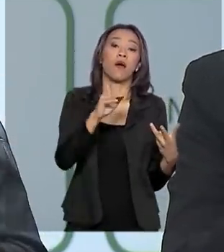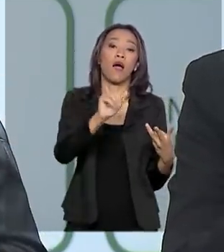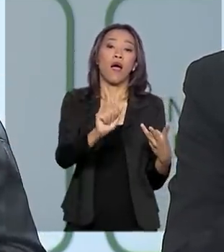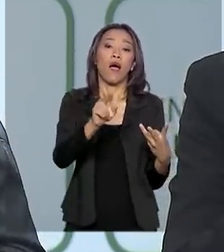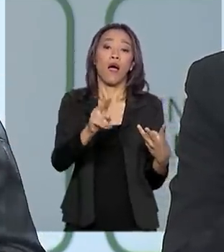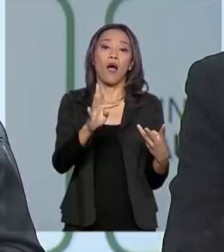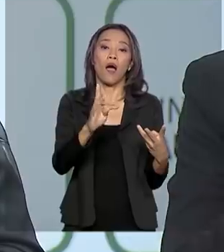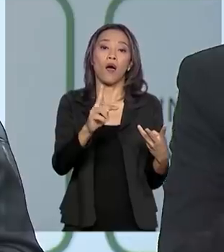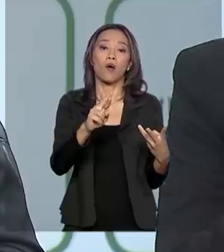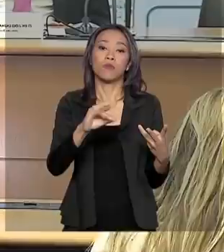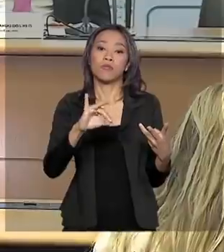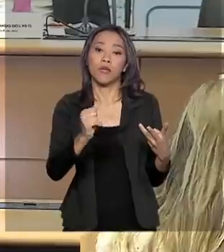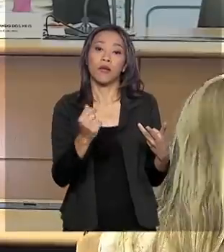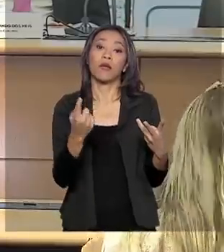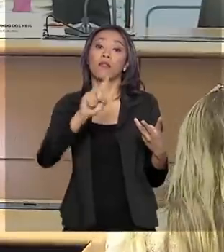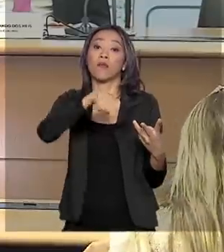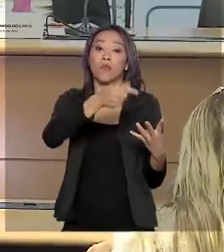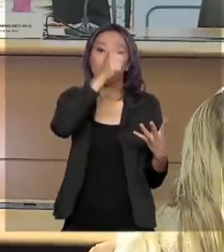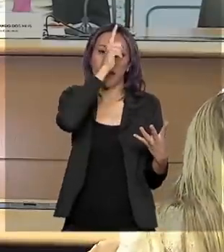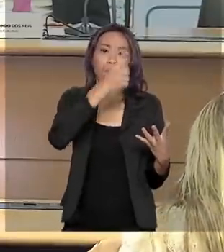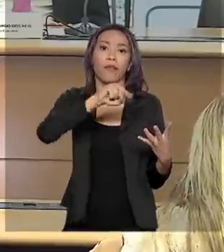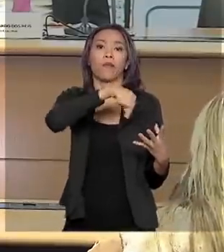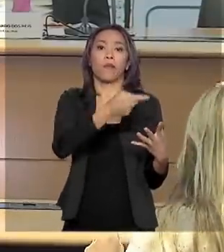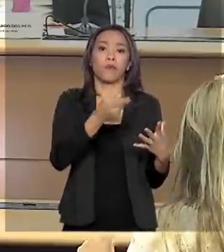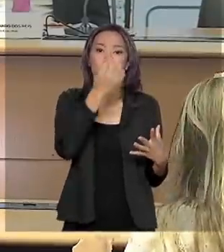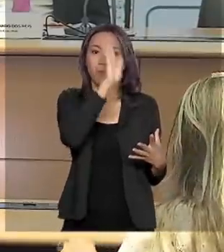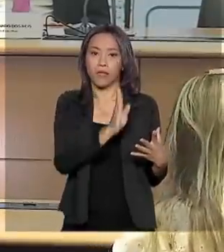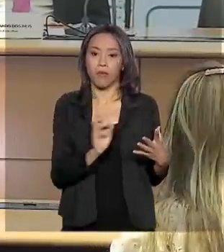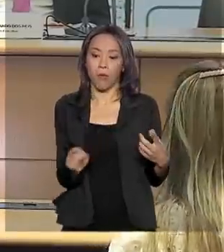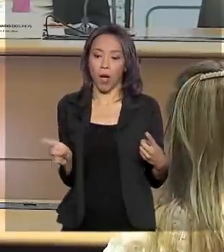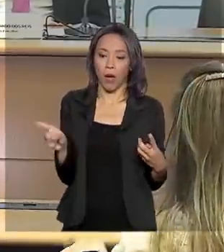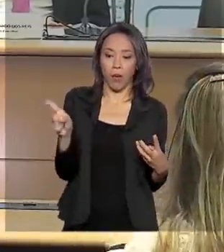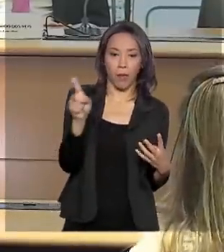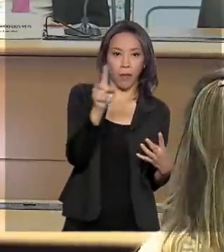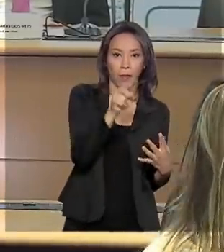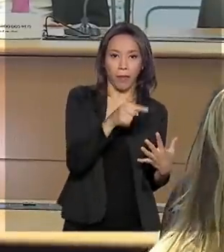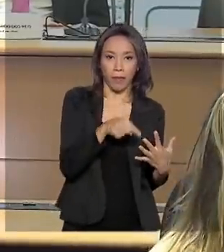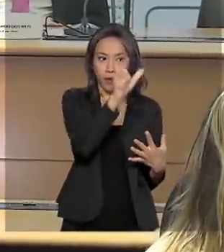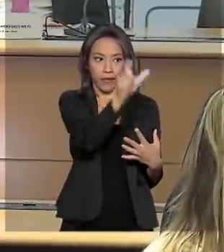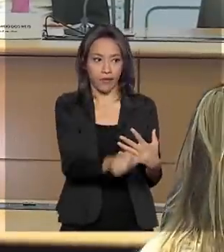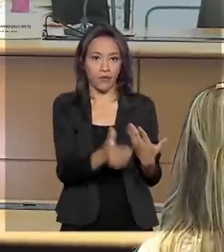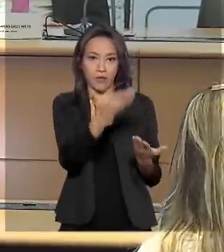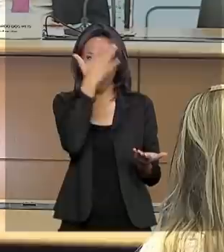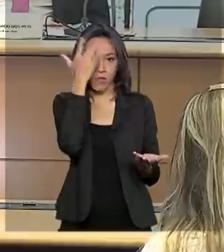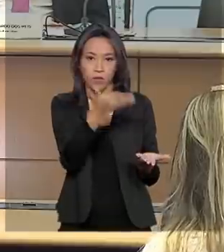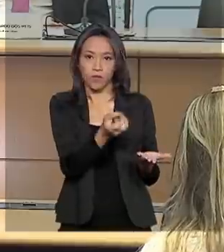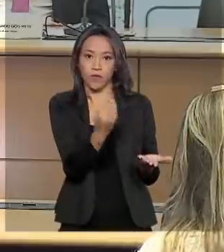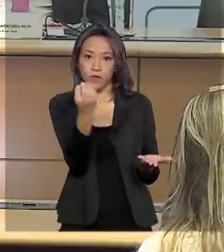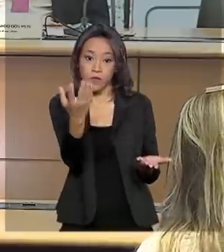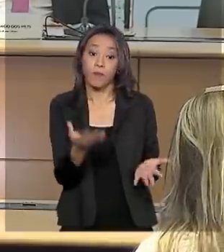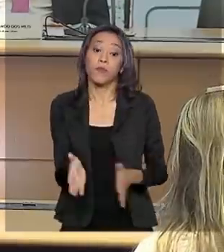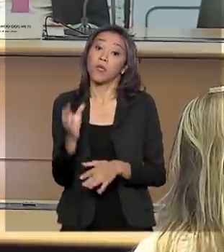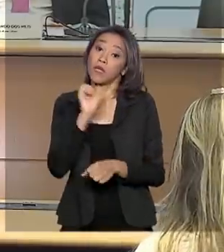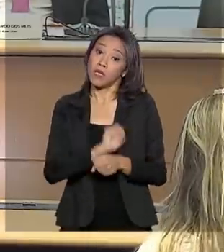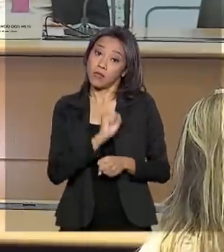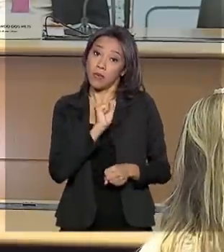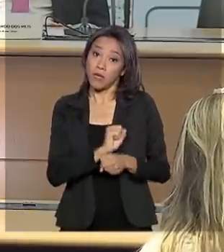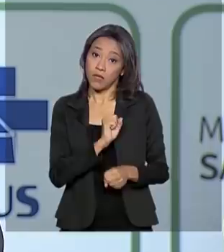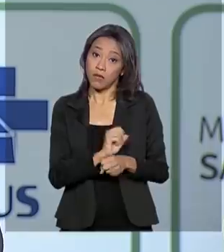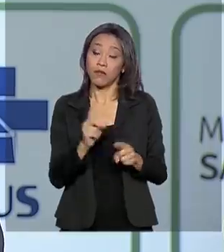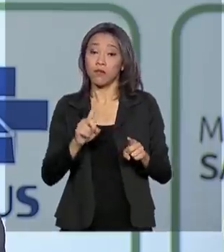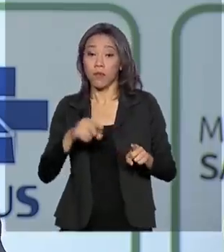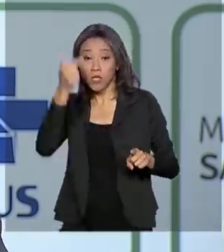para o Brasil. Um outro possível caso confirmado da doença, também na capital paulista, aguarda exames de contraprova.